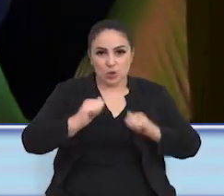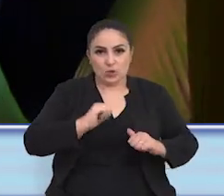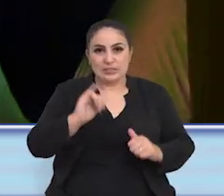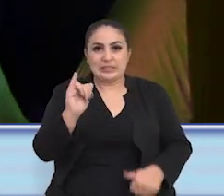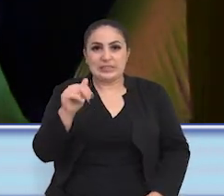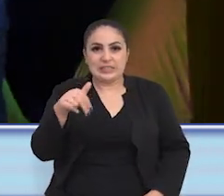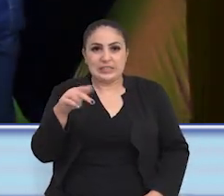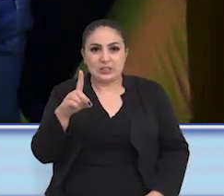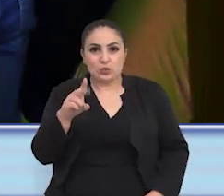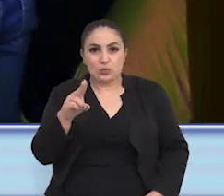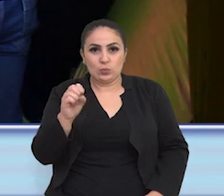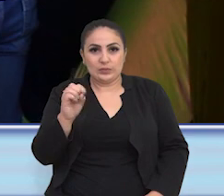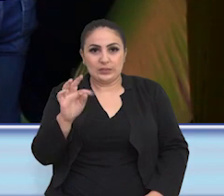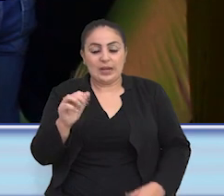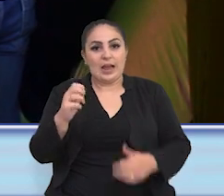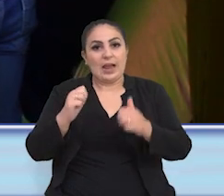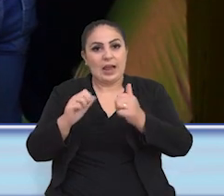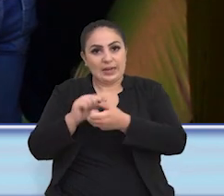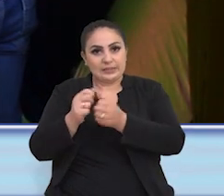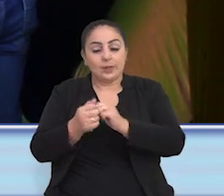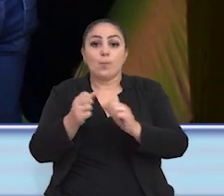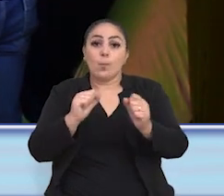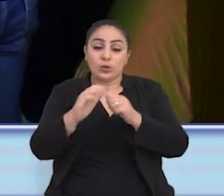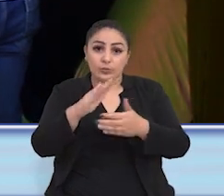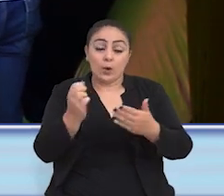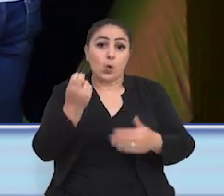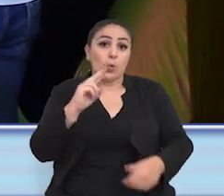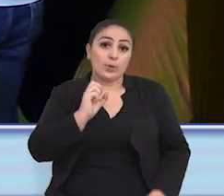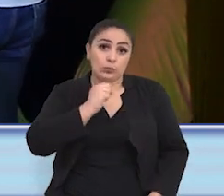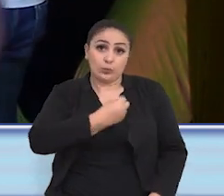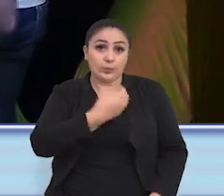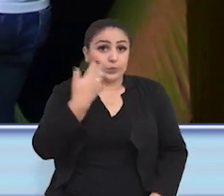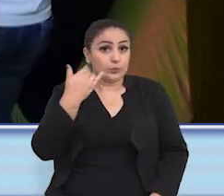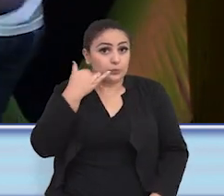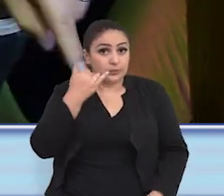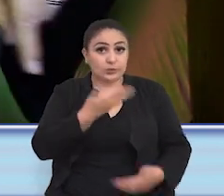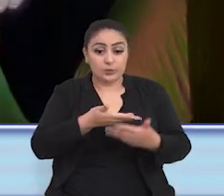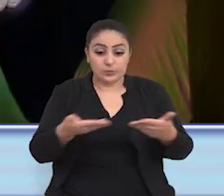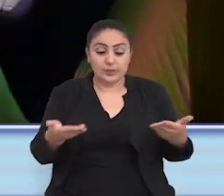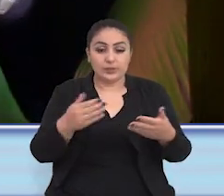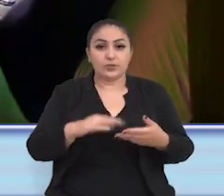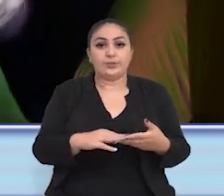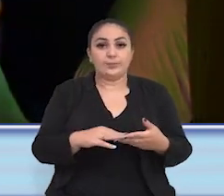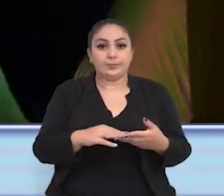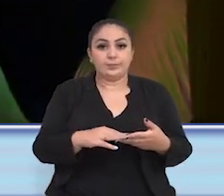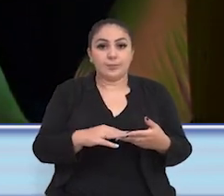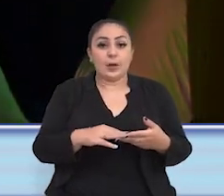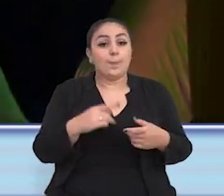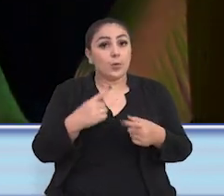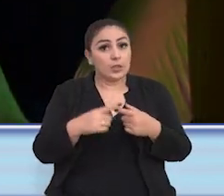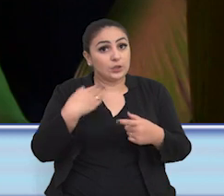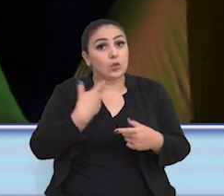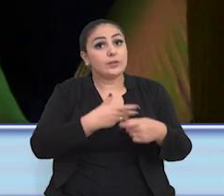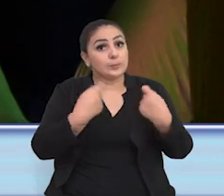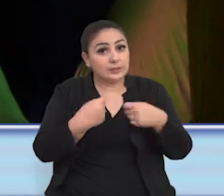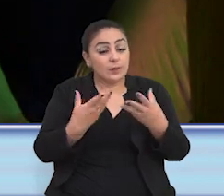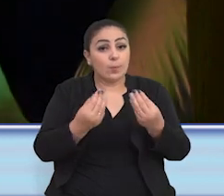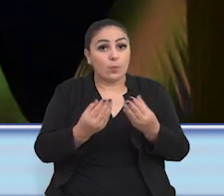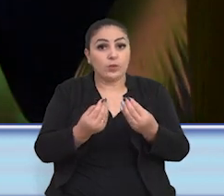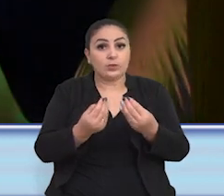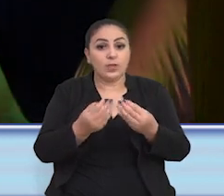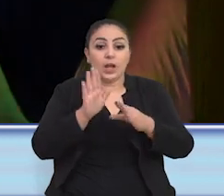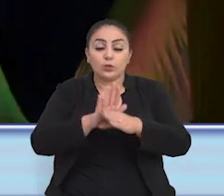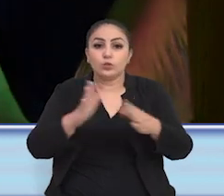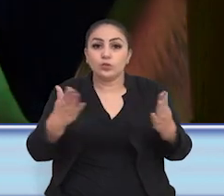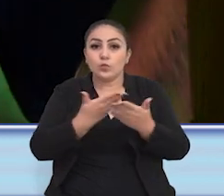Dá um jeito de nos chamar lá, ou também pode me chamar pelo telefone que nós vamos colocar aqui embaixo. Porque nós precisamos